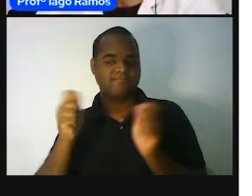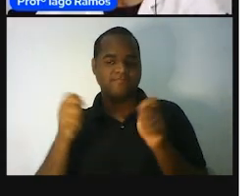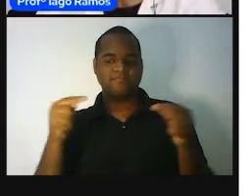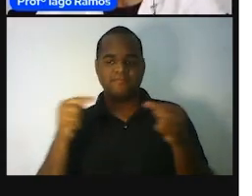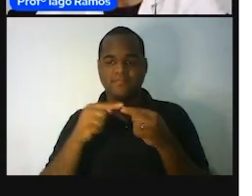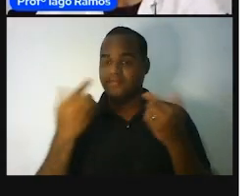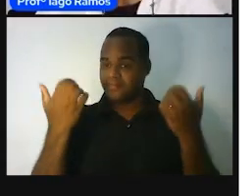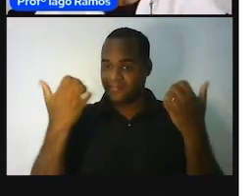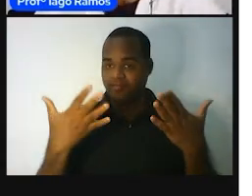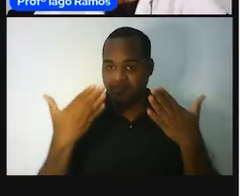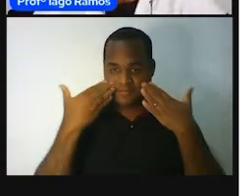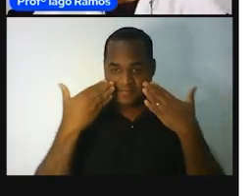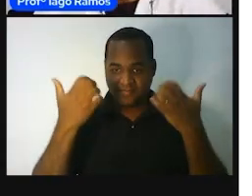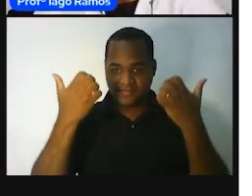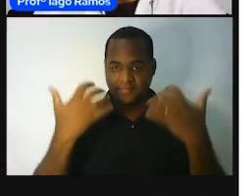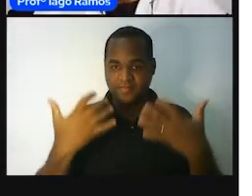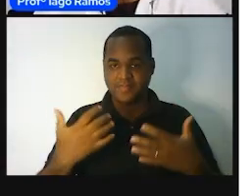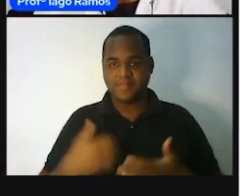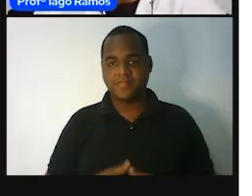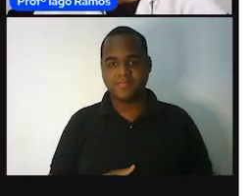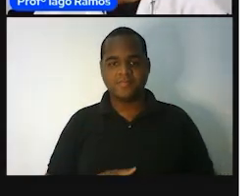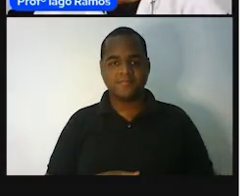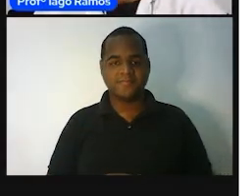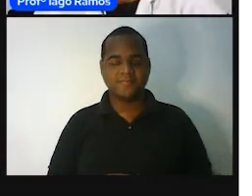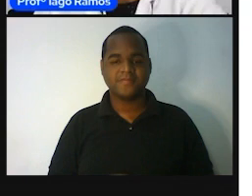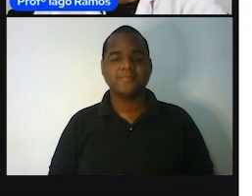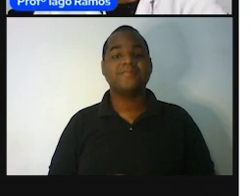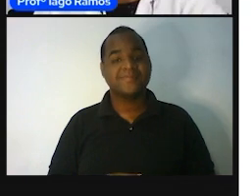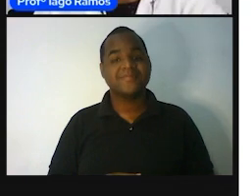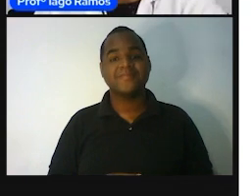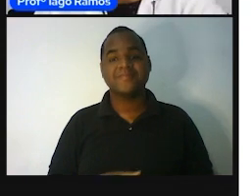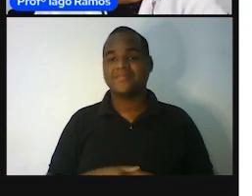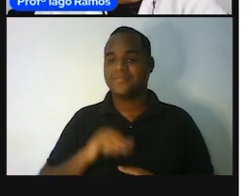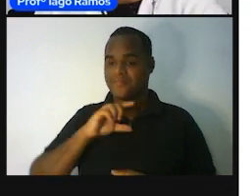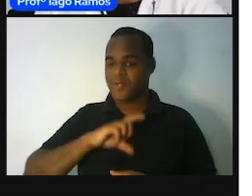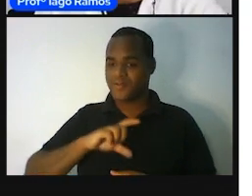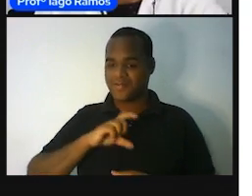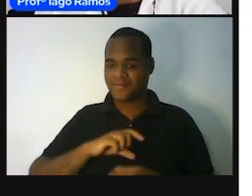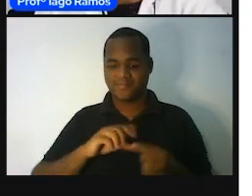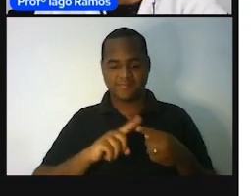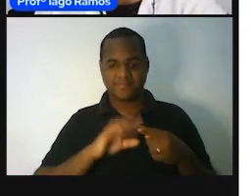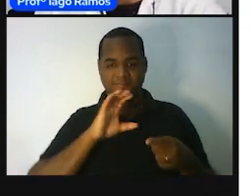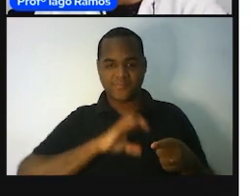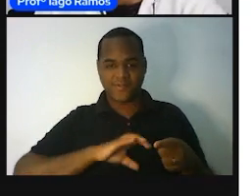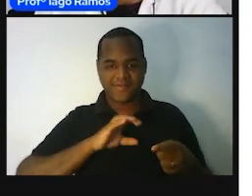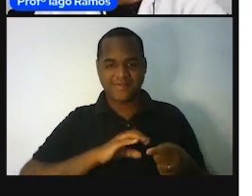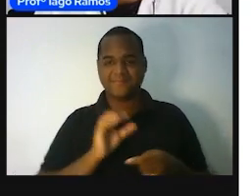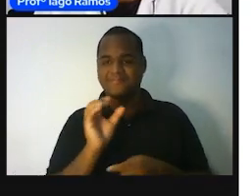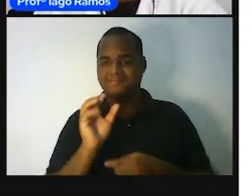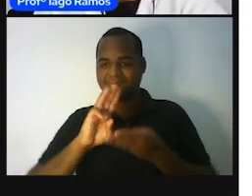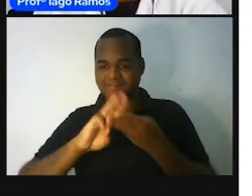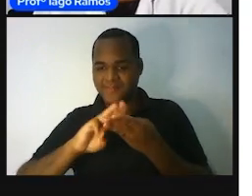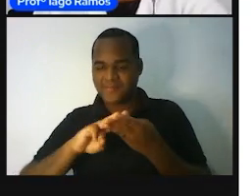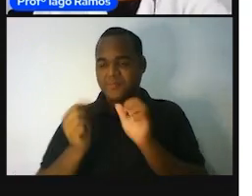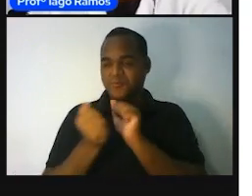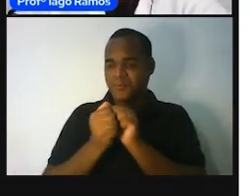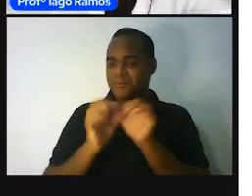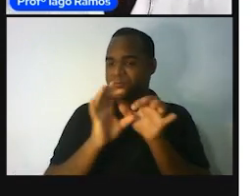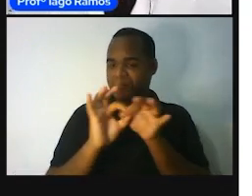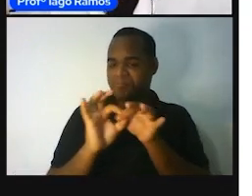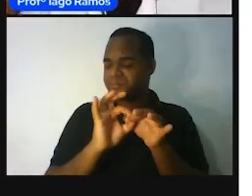Olha só, massa, massa e massa tem ter um cocopinho de açúcar grande aqui no seu paparazão. Bom,